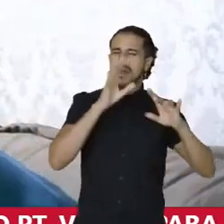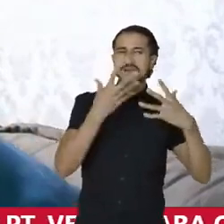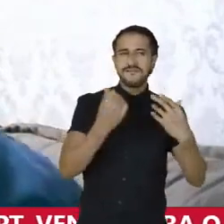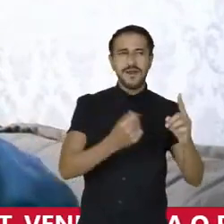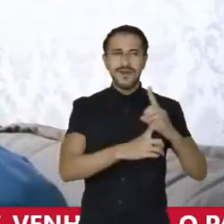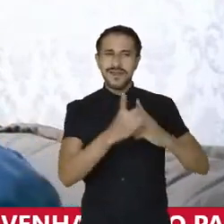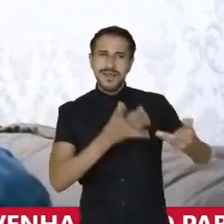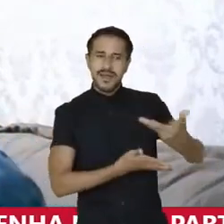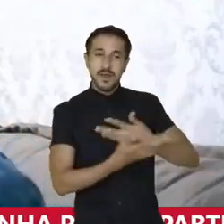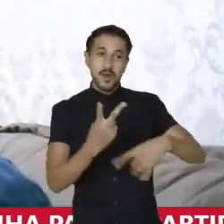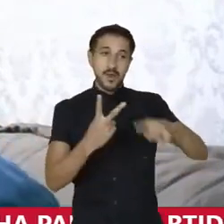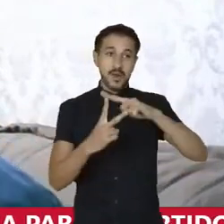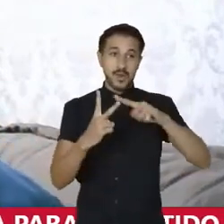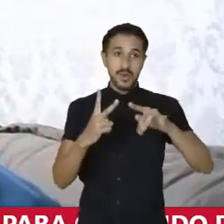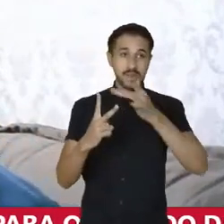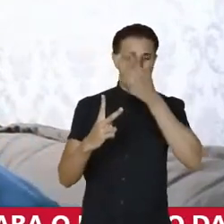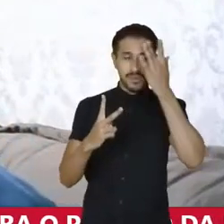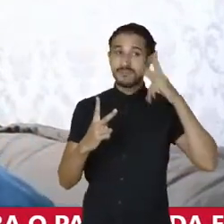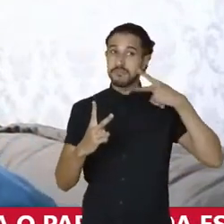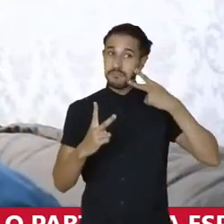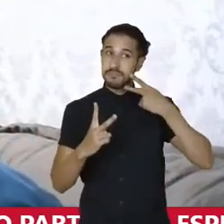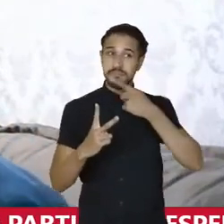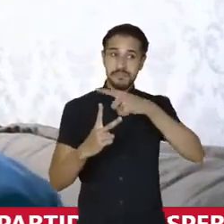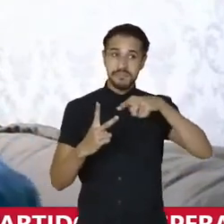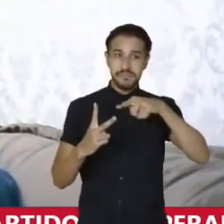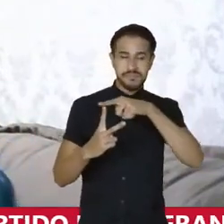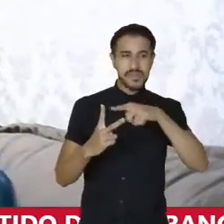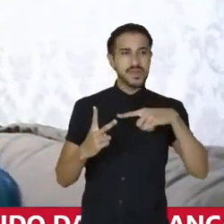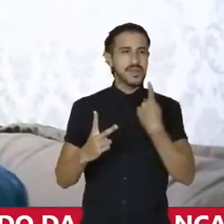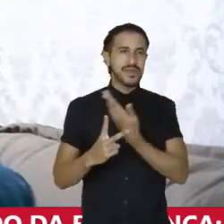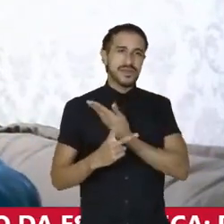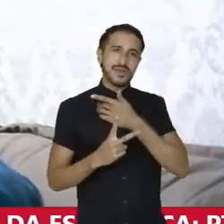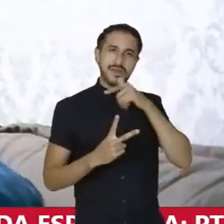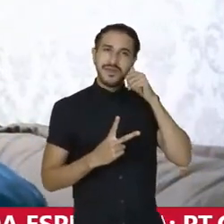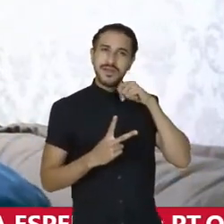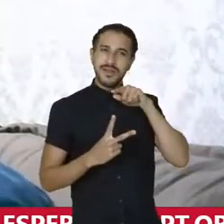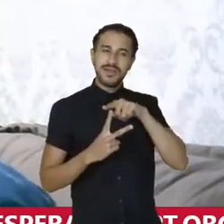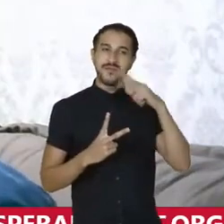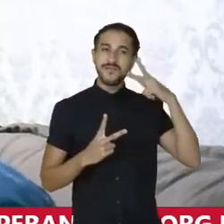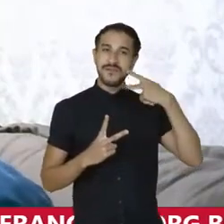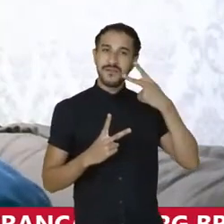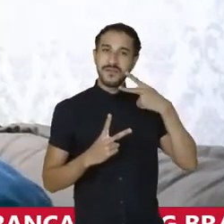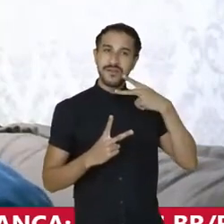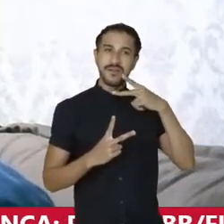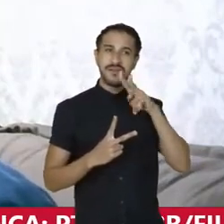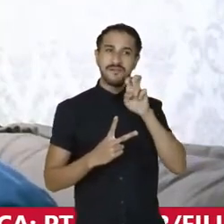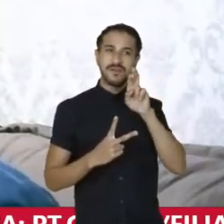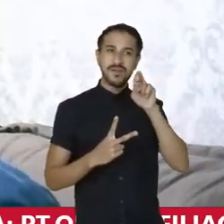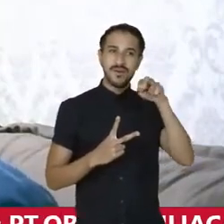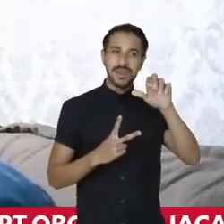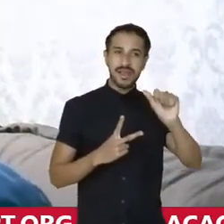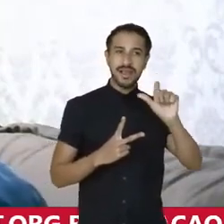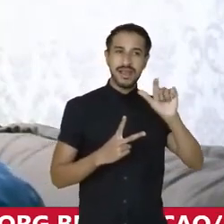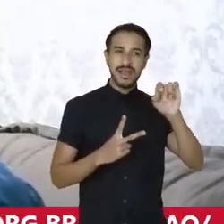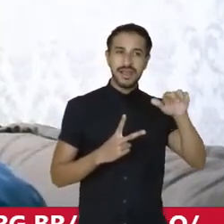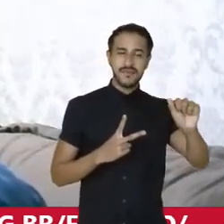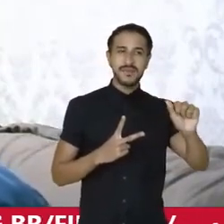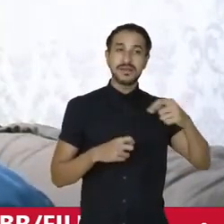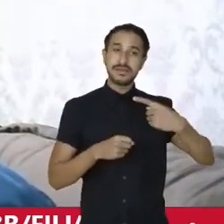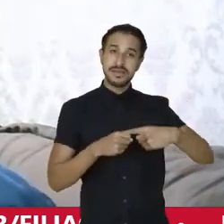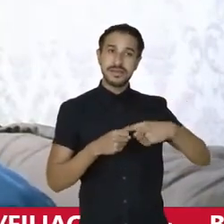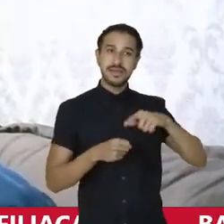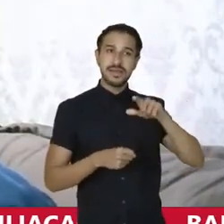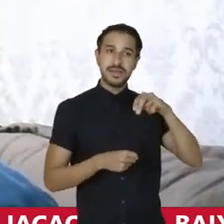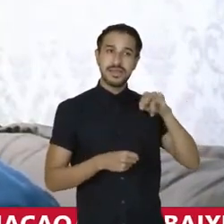nós vamos dialogar com dois desses parlamentares. A nossa querida vereadora Verônica Lima, da cidade